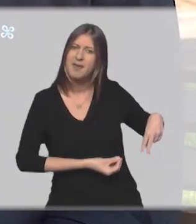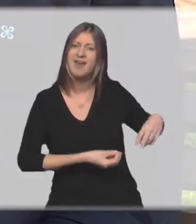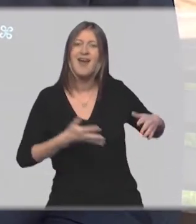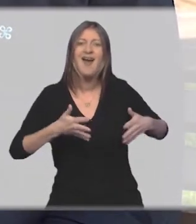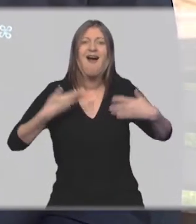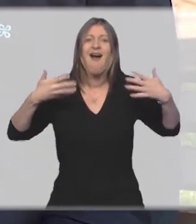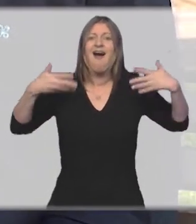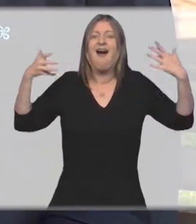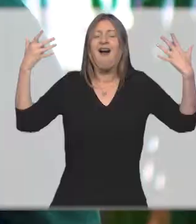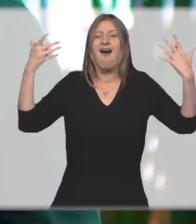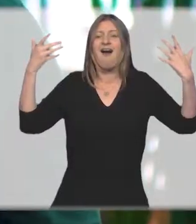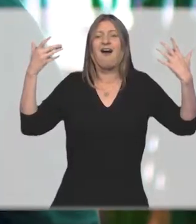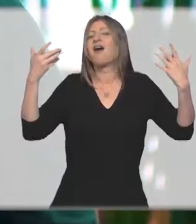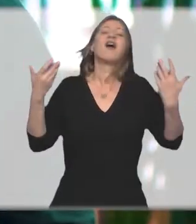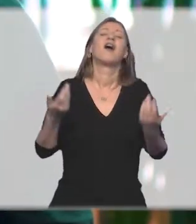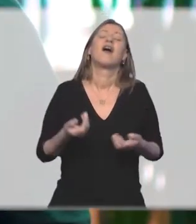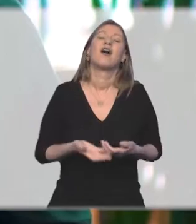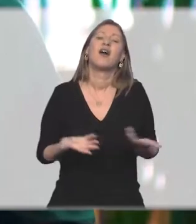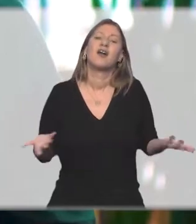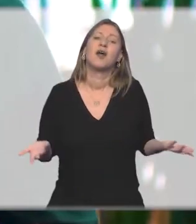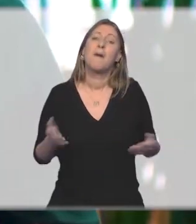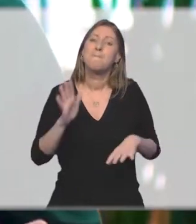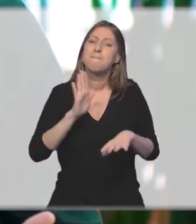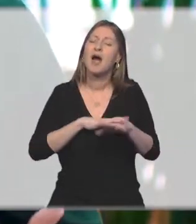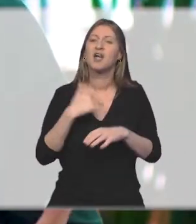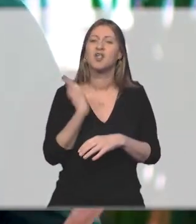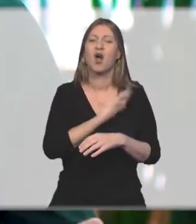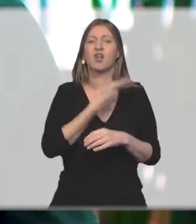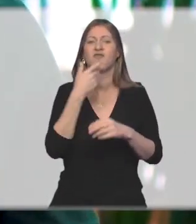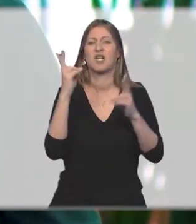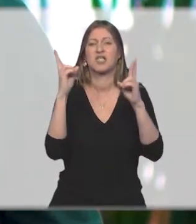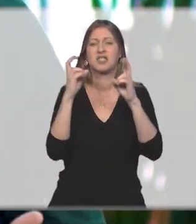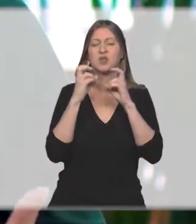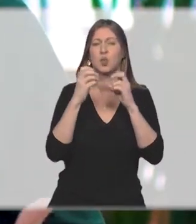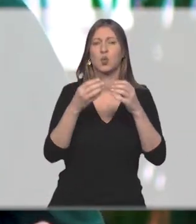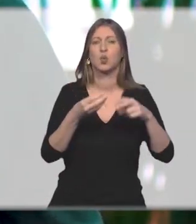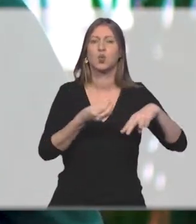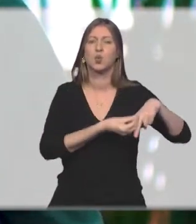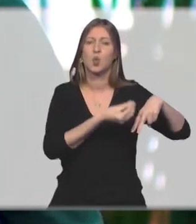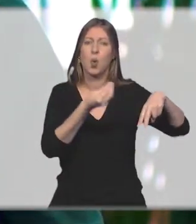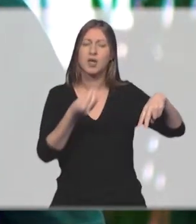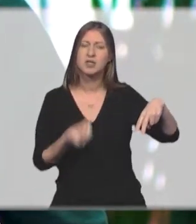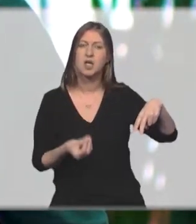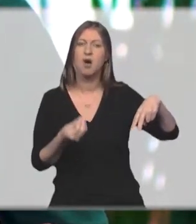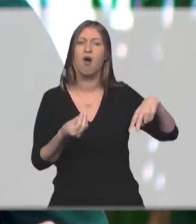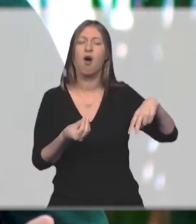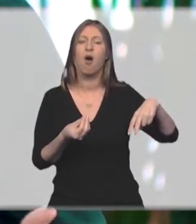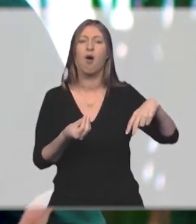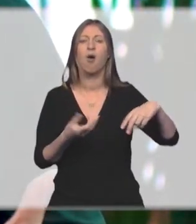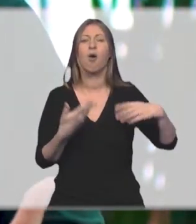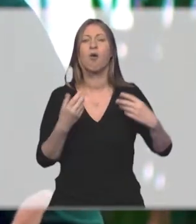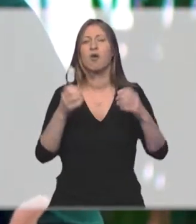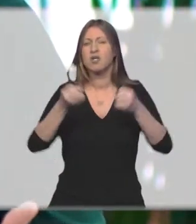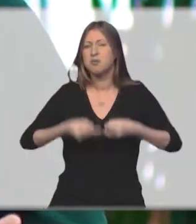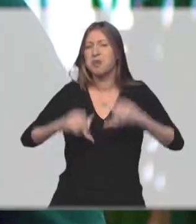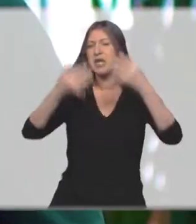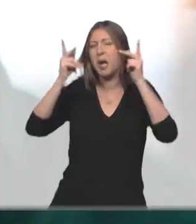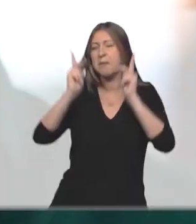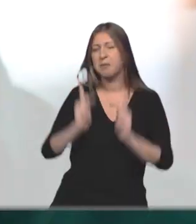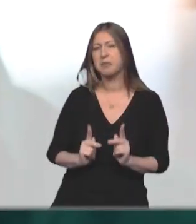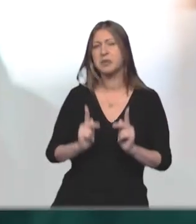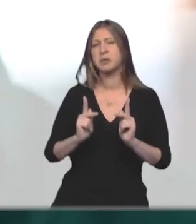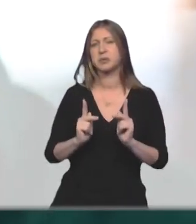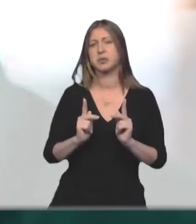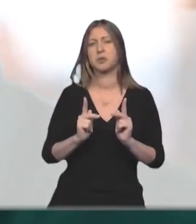alegria imensa. A gente acredita que quanto mais nós falarmos sobre a doação de órgãos, explicar melhor para as pessoas